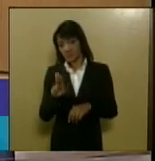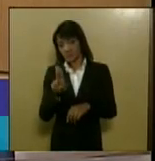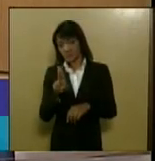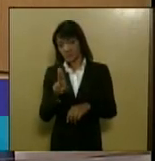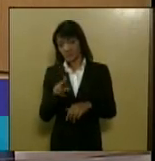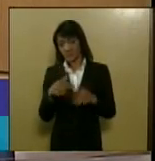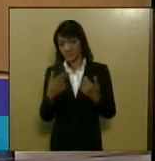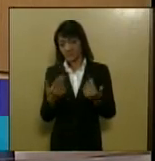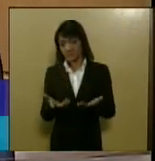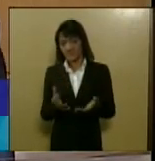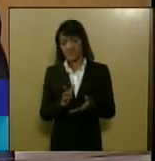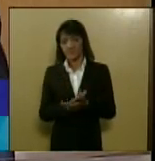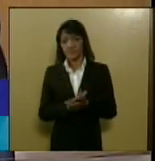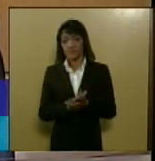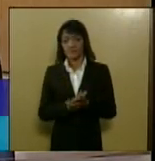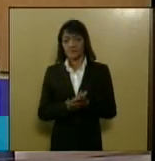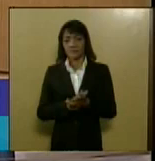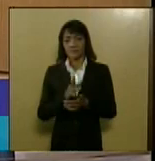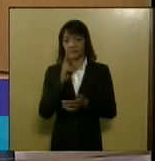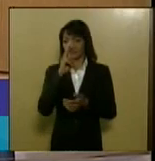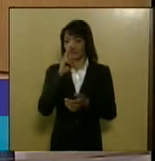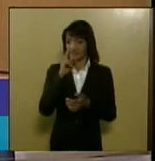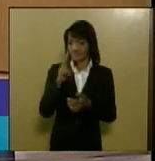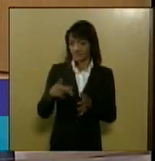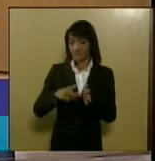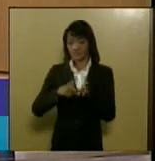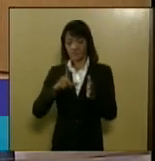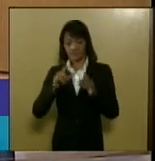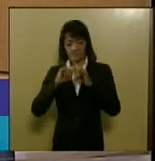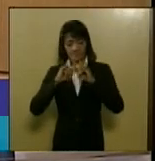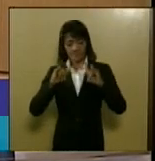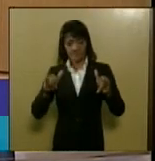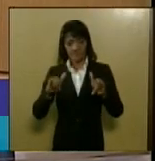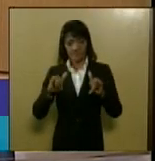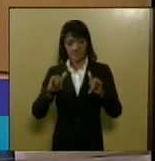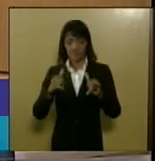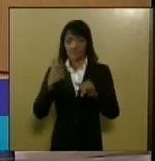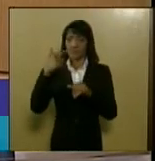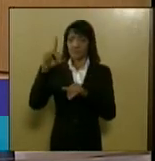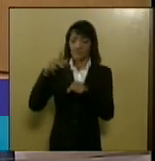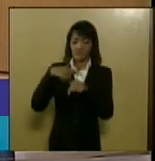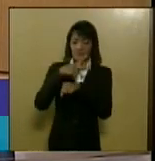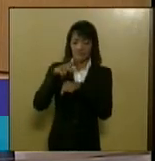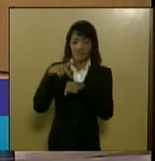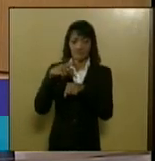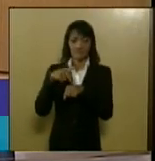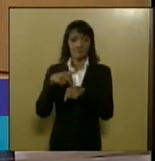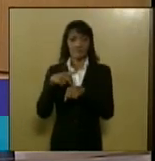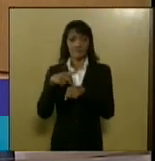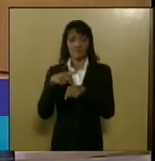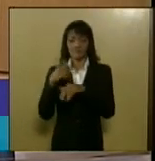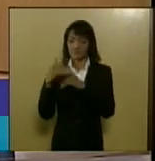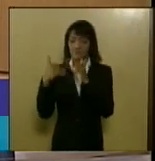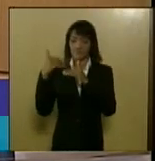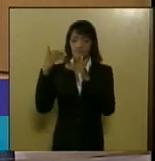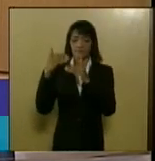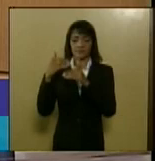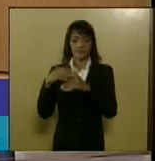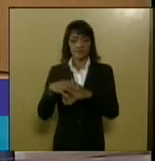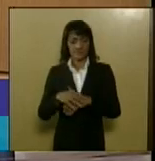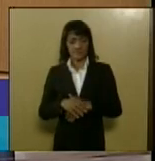essa incidência é maior como era previsto nos países de desenvolvimento os países considerados ainda